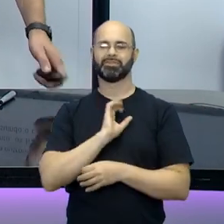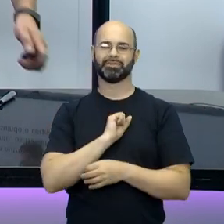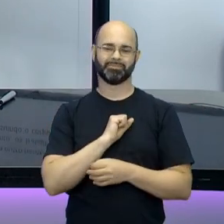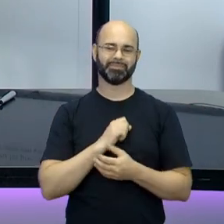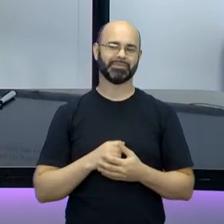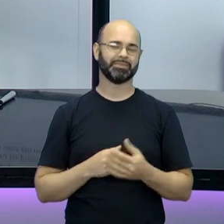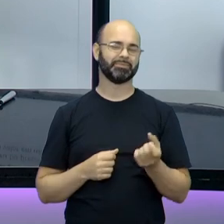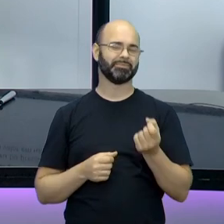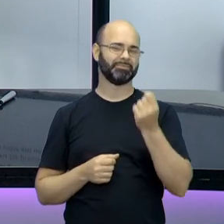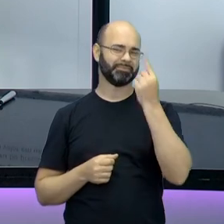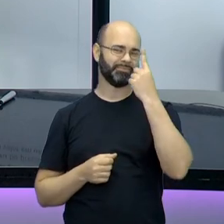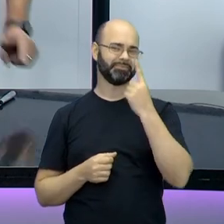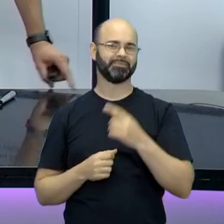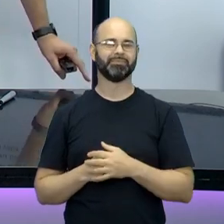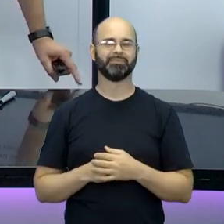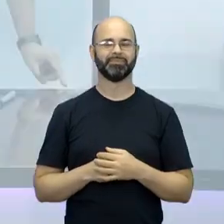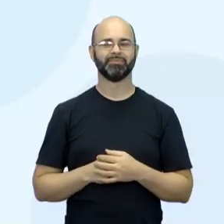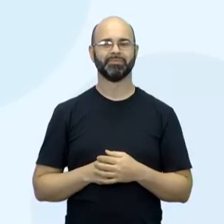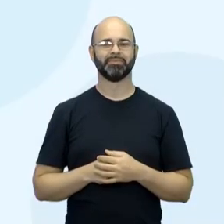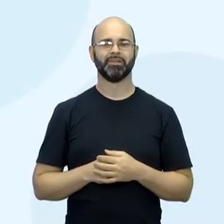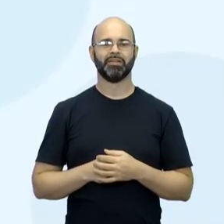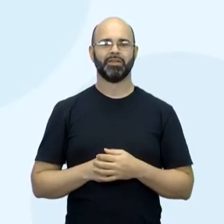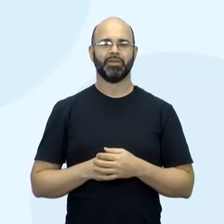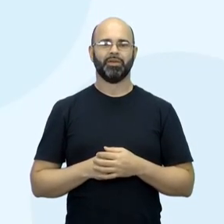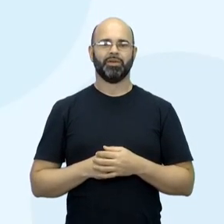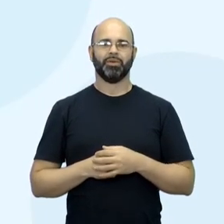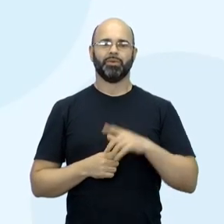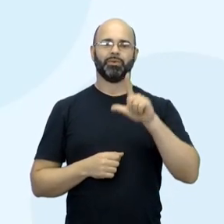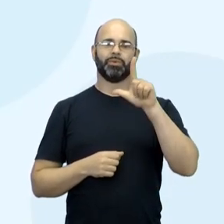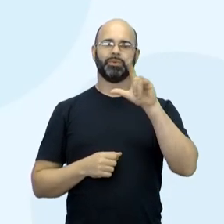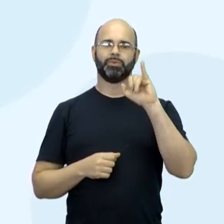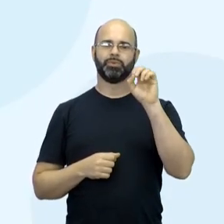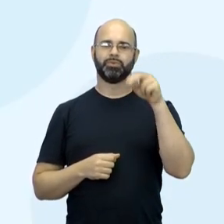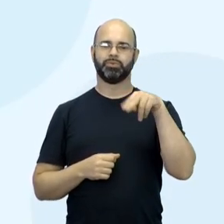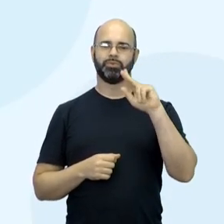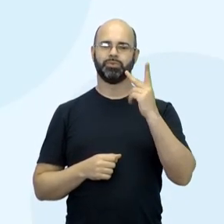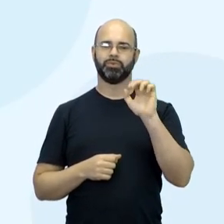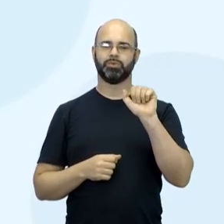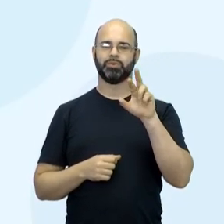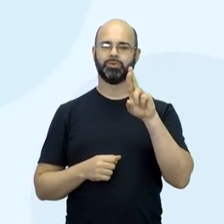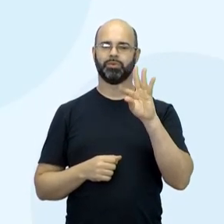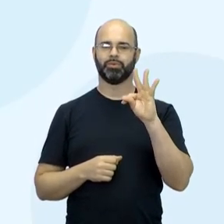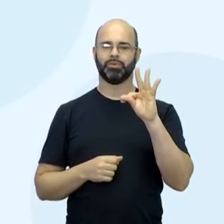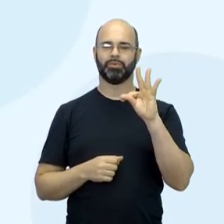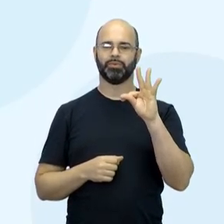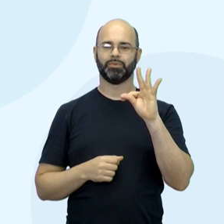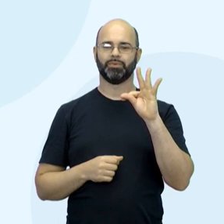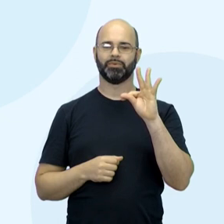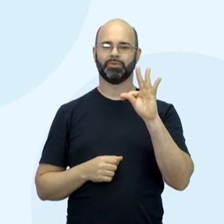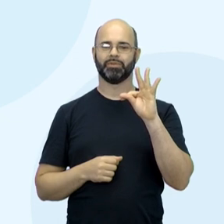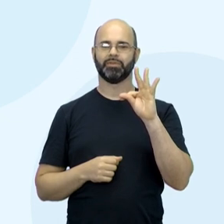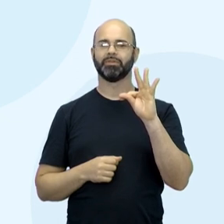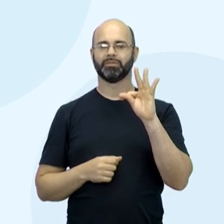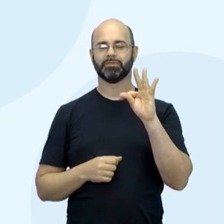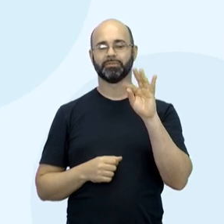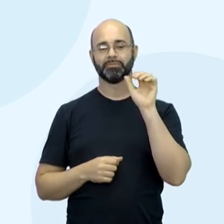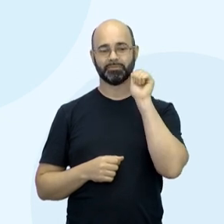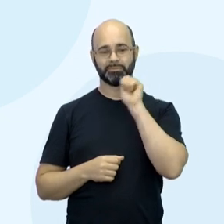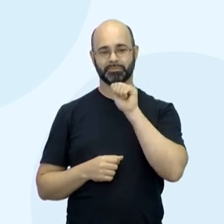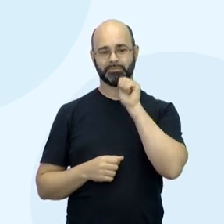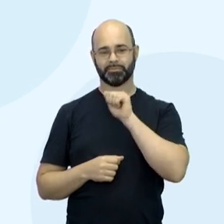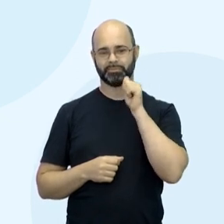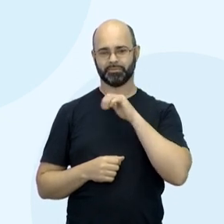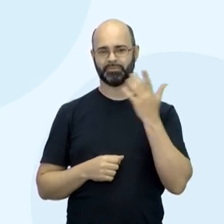Gente, sensacional. Lion Heart. A gente vê, é desse ano, olha só. A desma executiva que trabalha na empresa do pai.